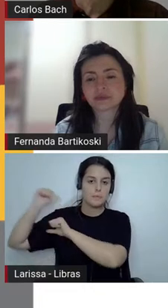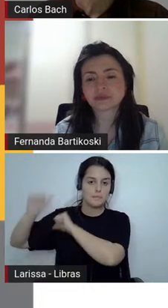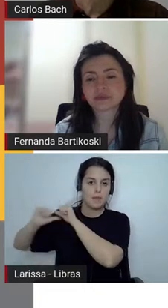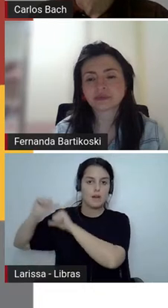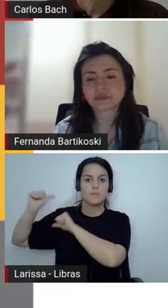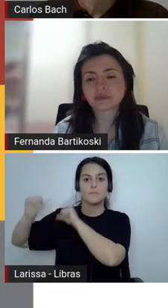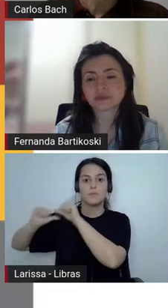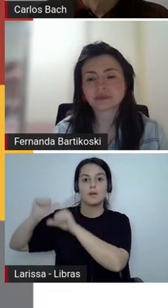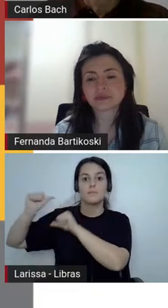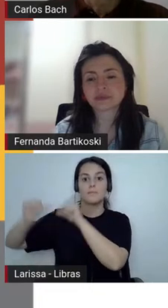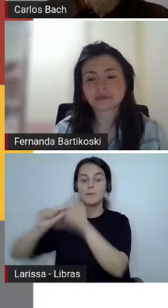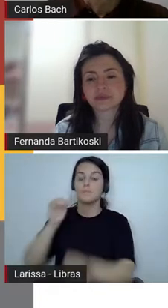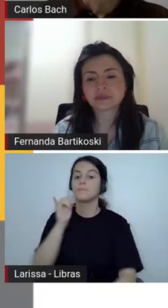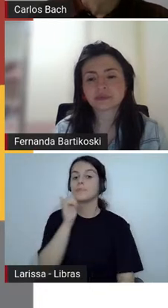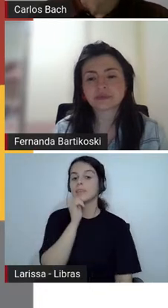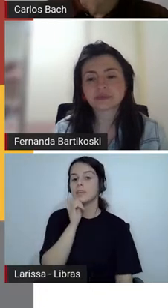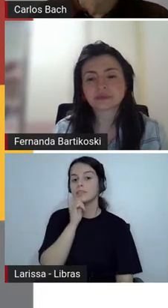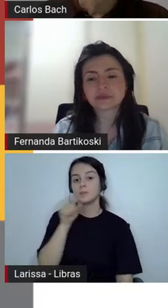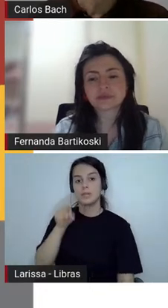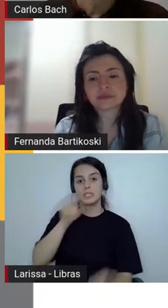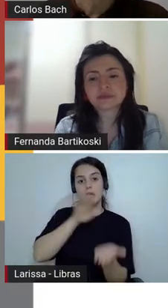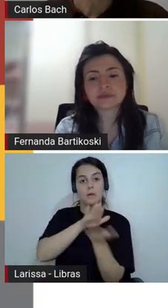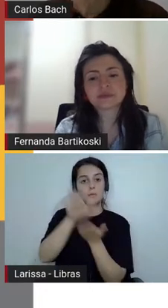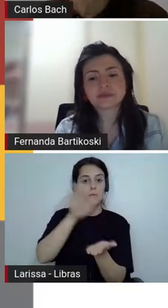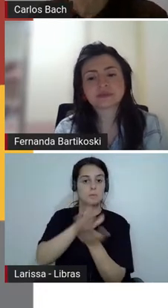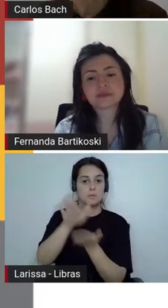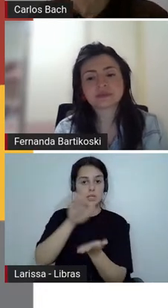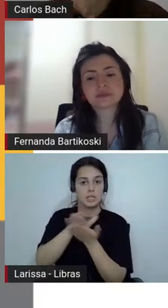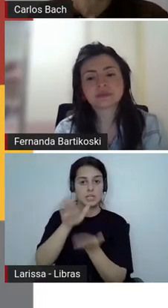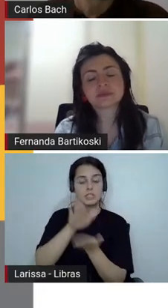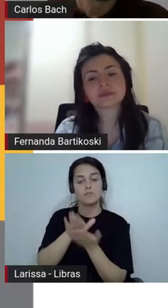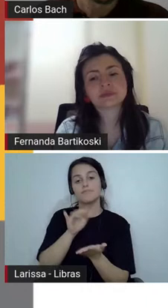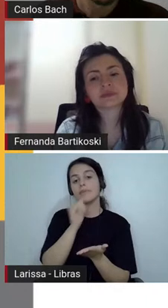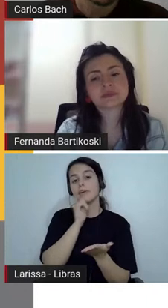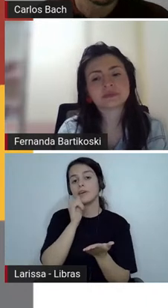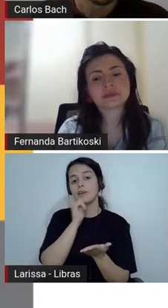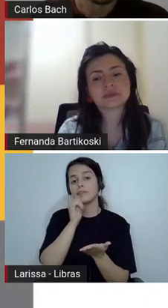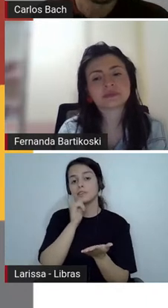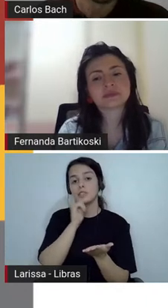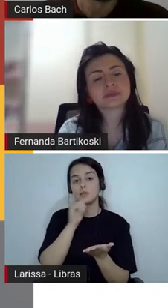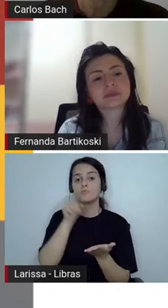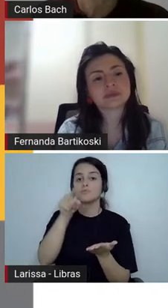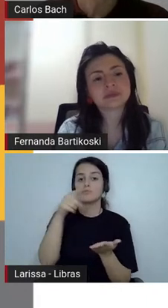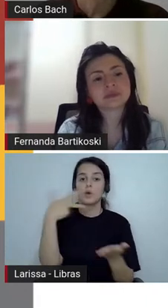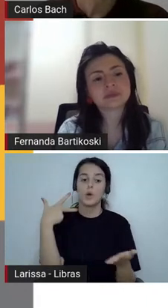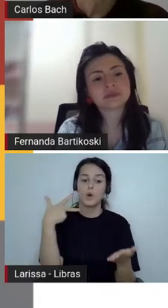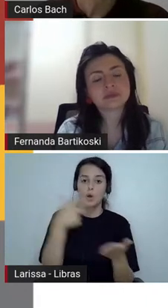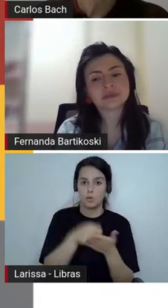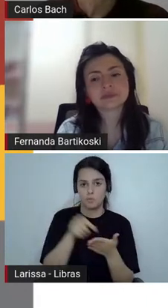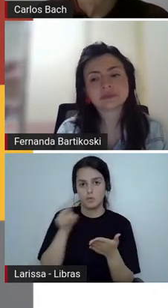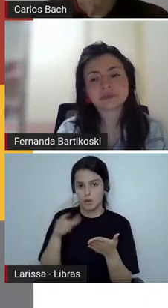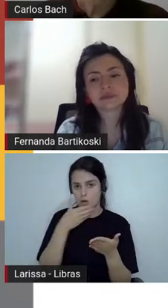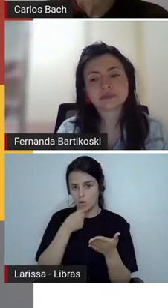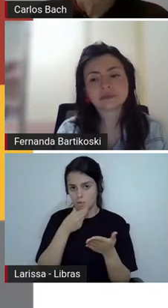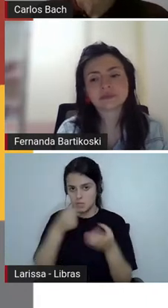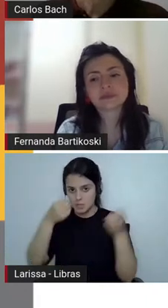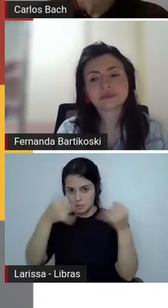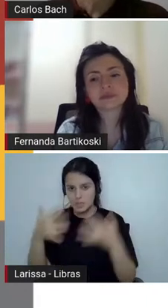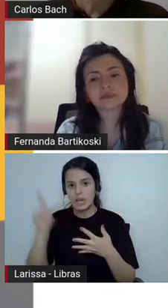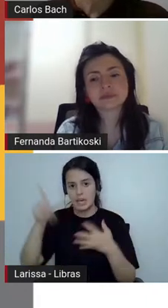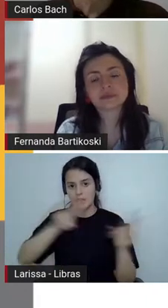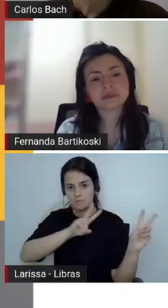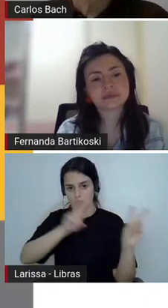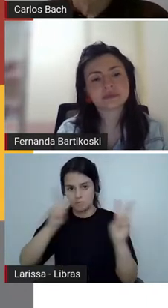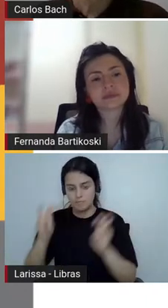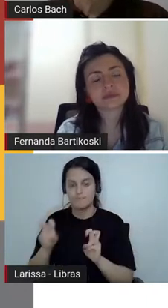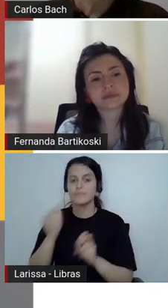de uma publicação efêmera, que se compra num dia, e ele coloca bem isso no texto, né, isso é uma citação, e